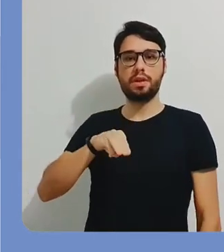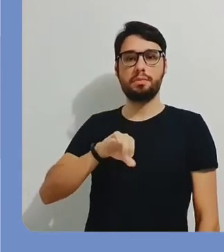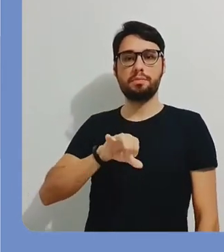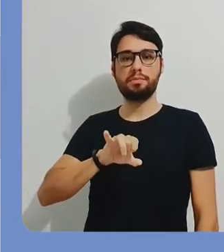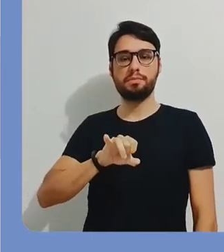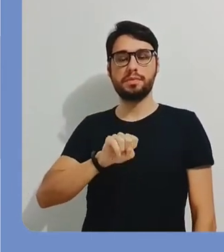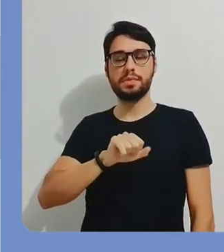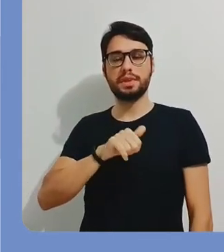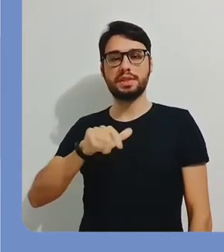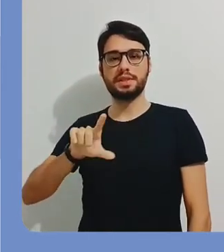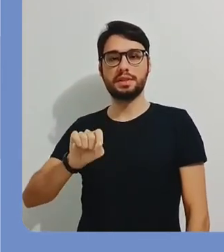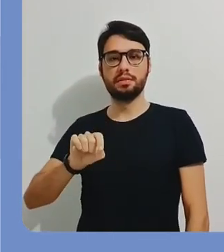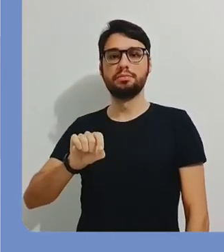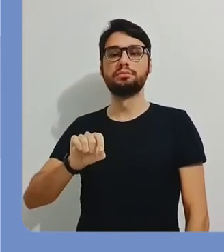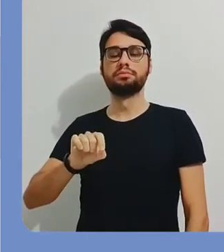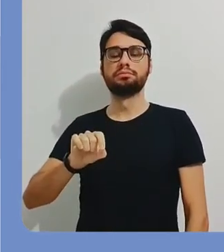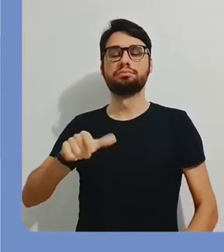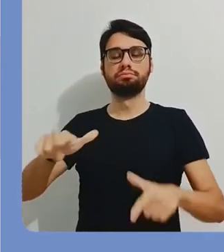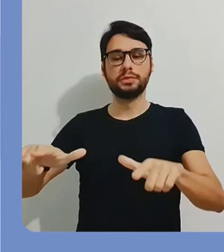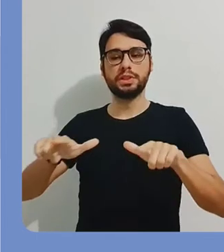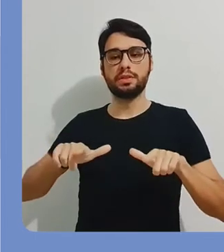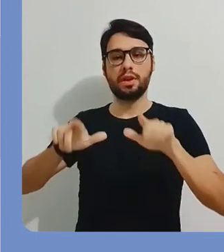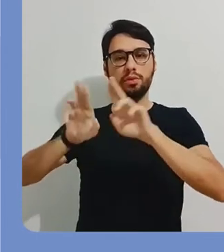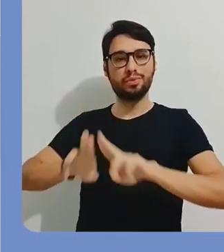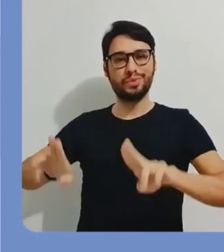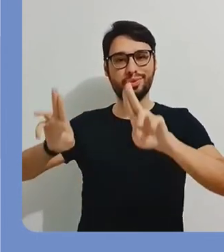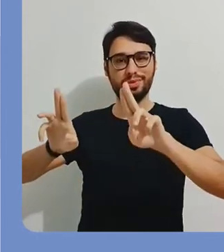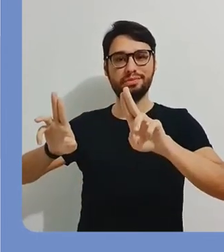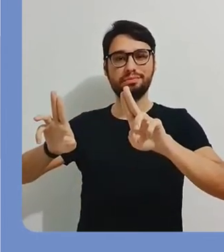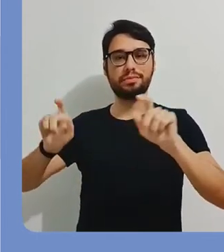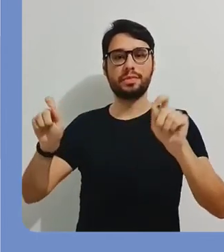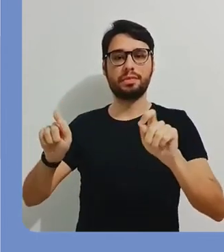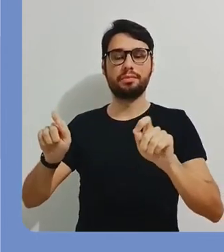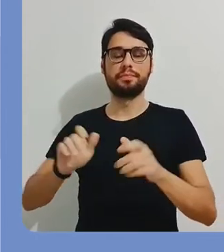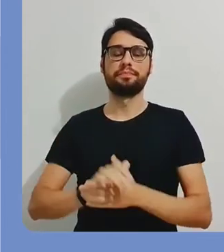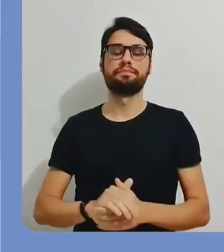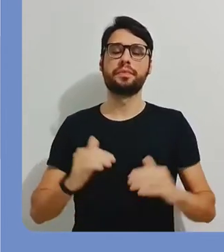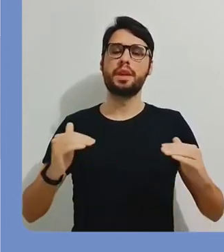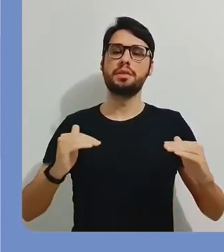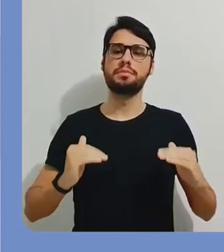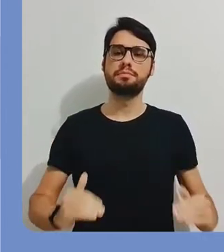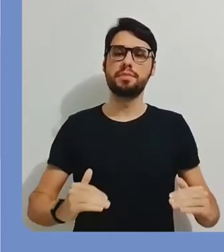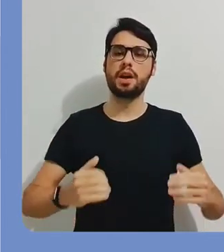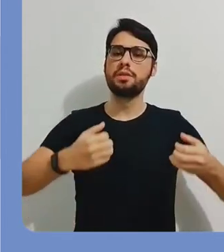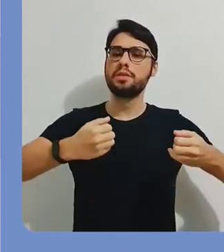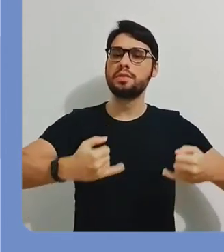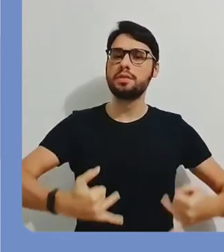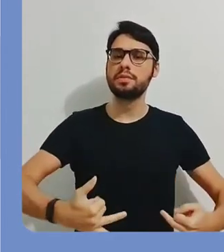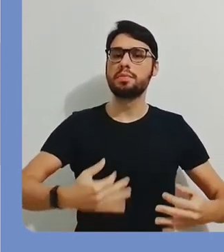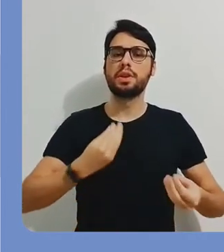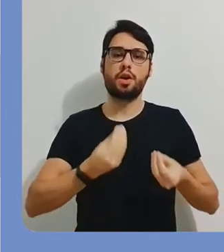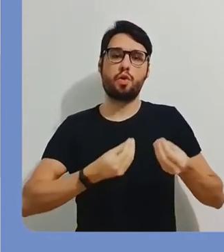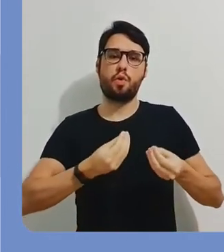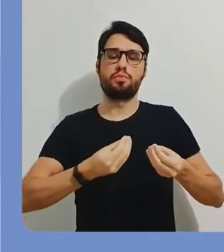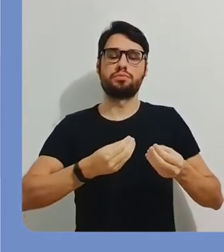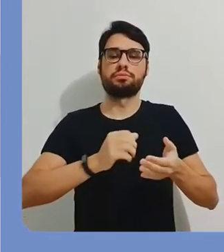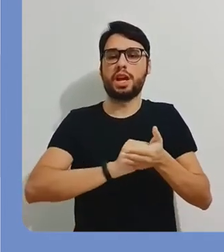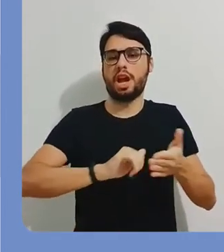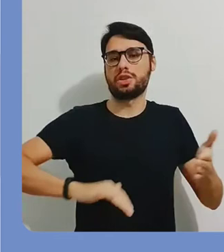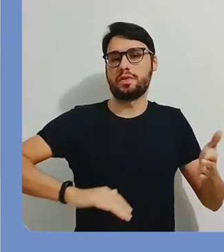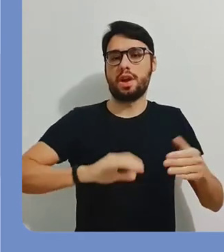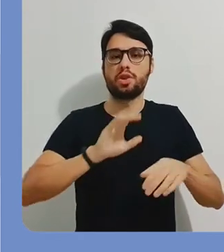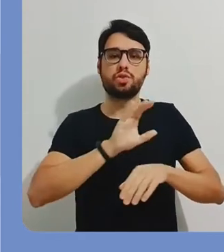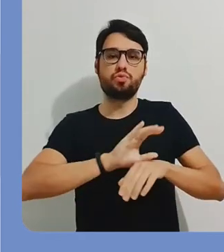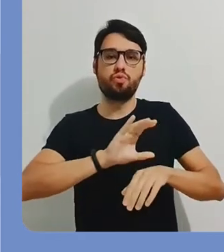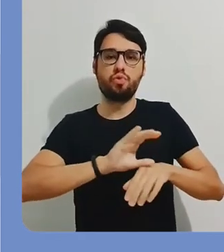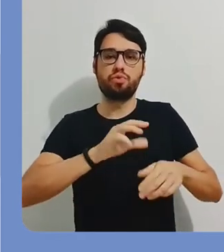emissão de certificado, como os participantes receberão certificado emitido pela UFSC. E abaixo, você precisa